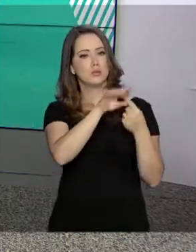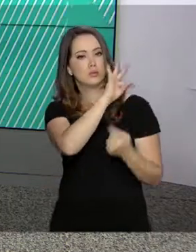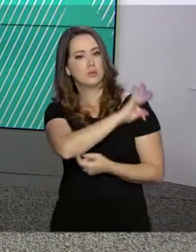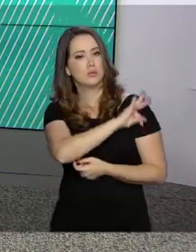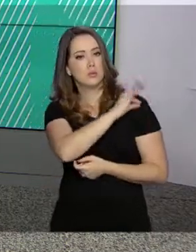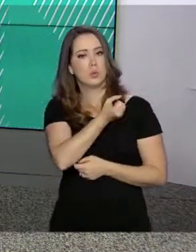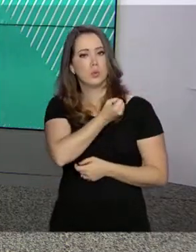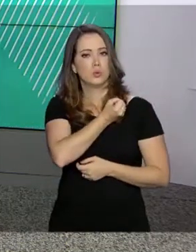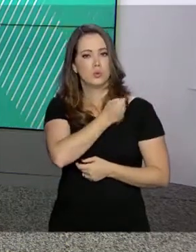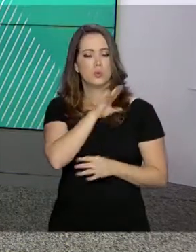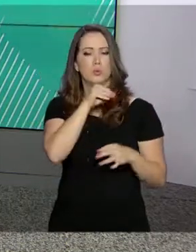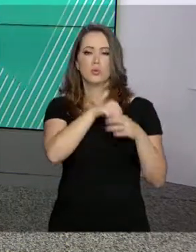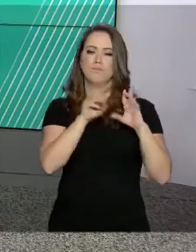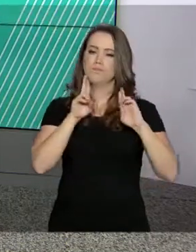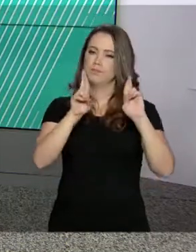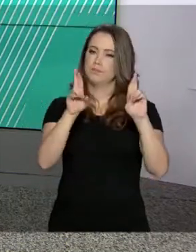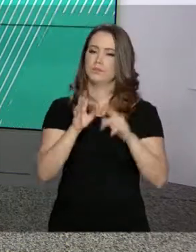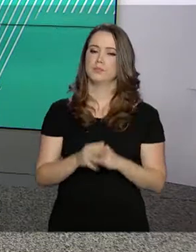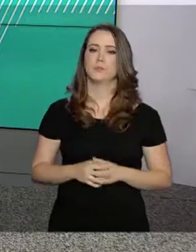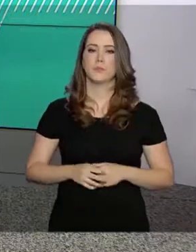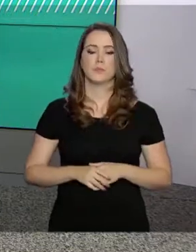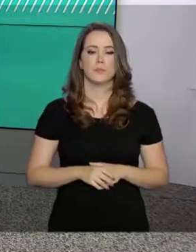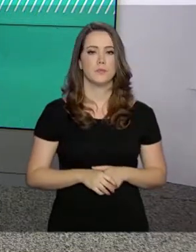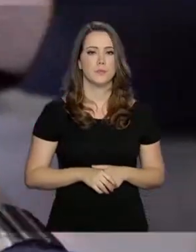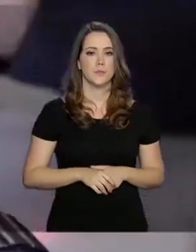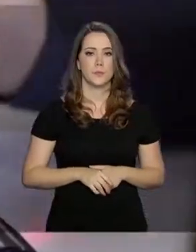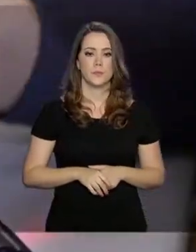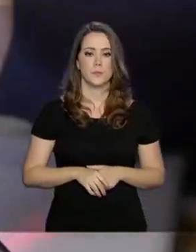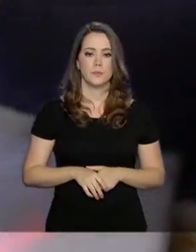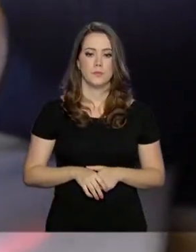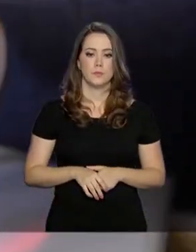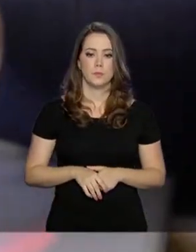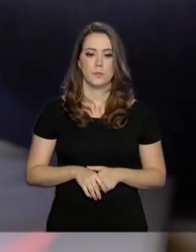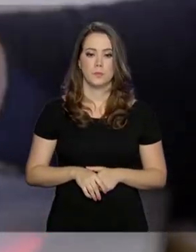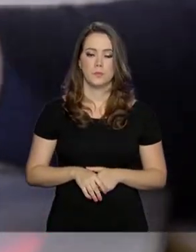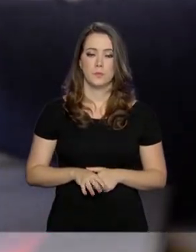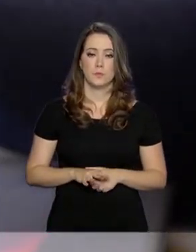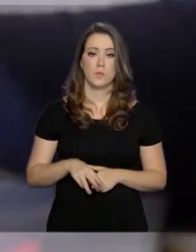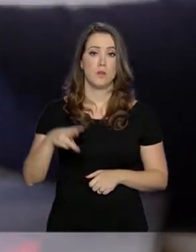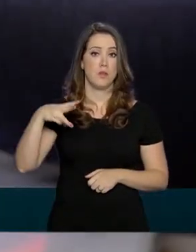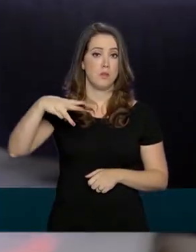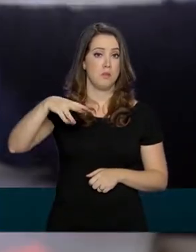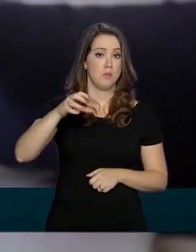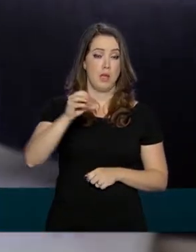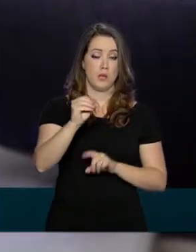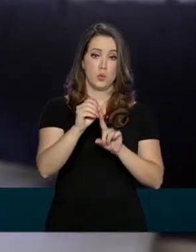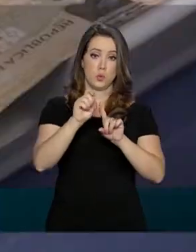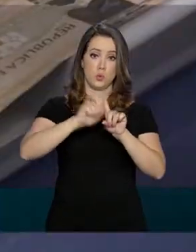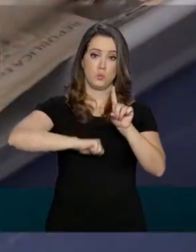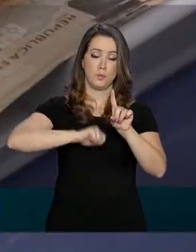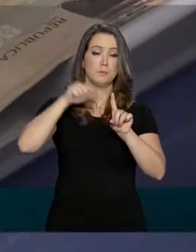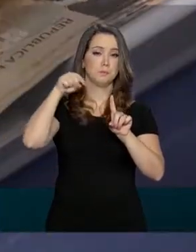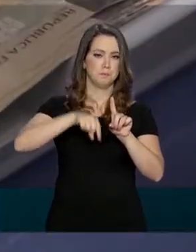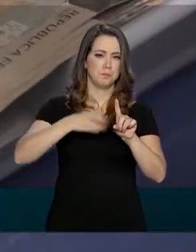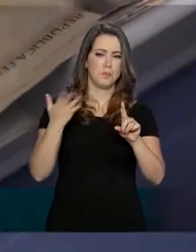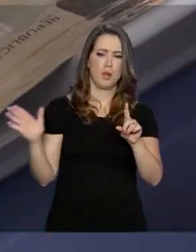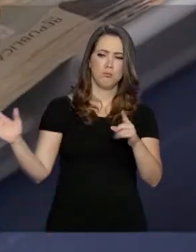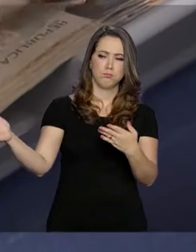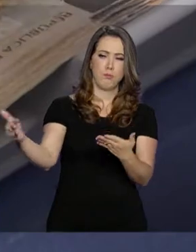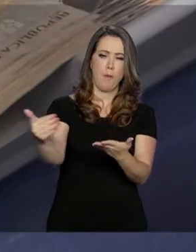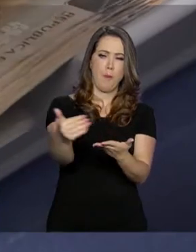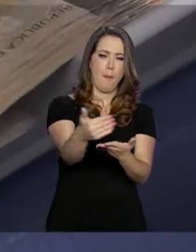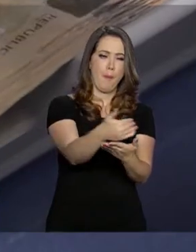técnicos, os números estão dentro do esperado. Em março deste ano, a arrecadação de impostos,